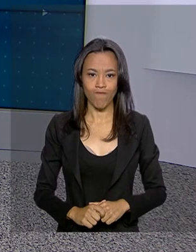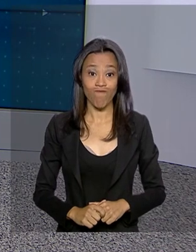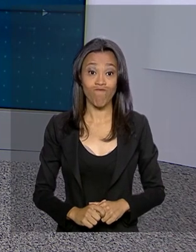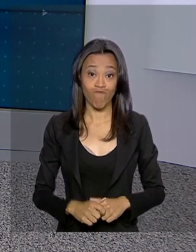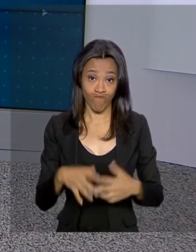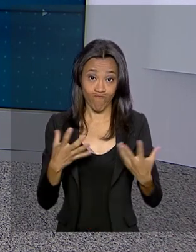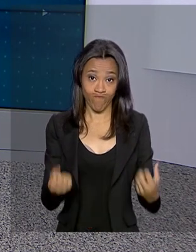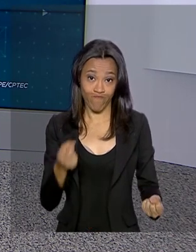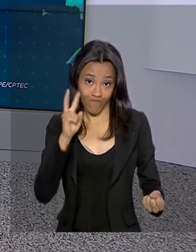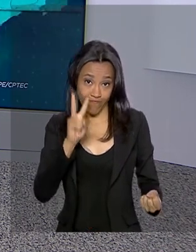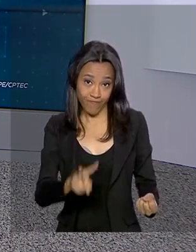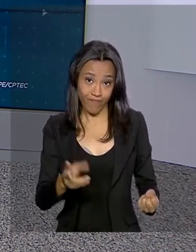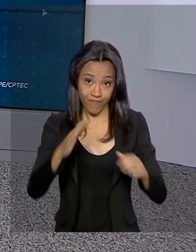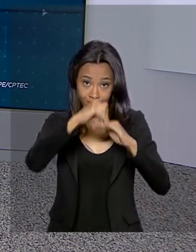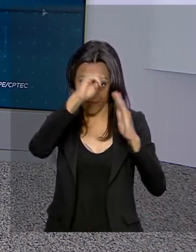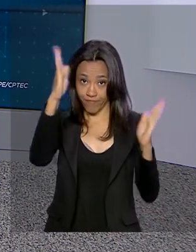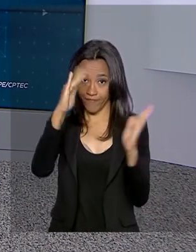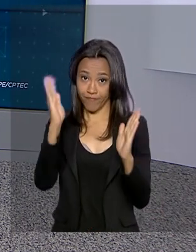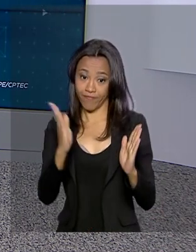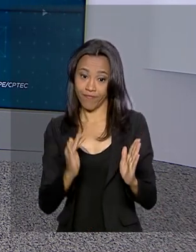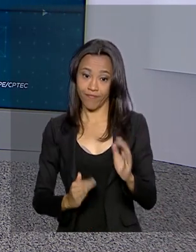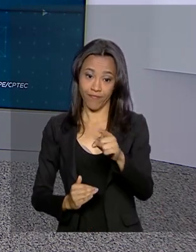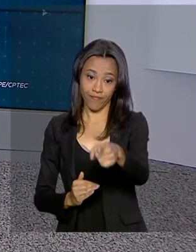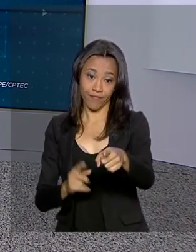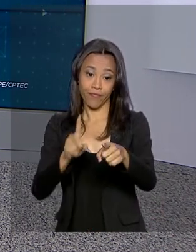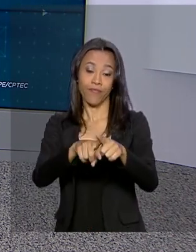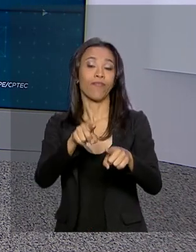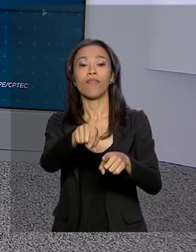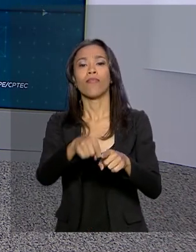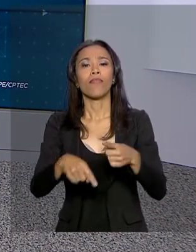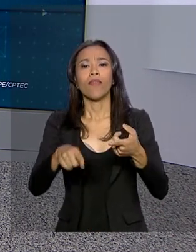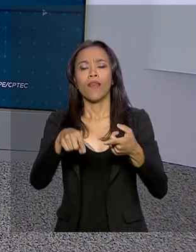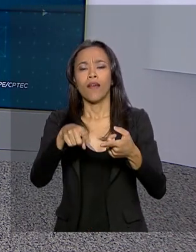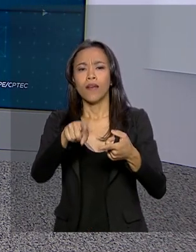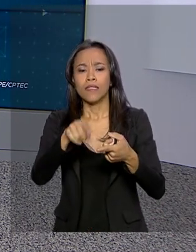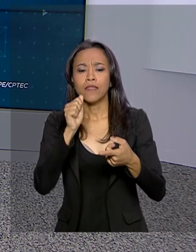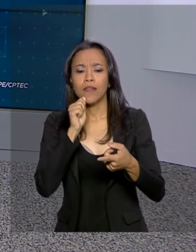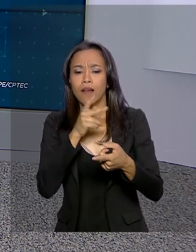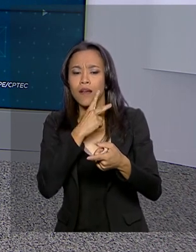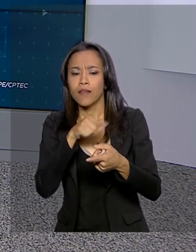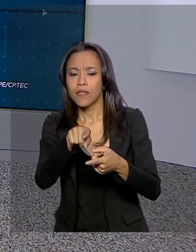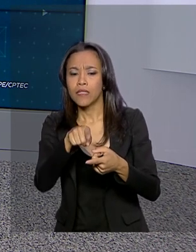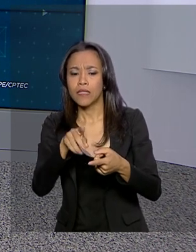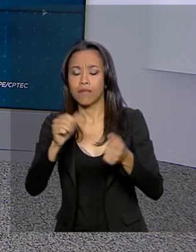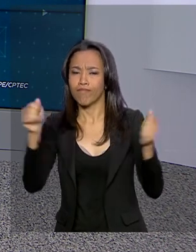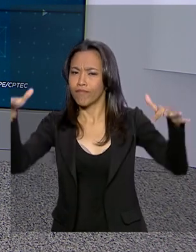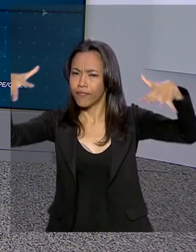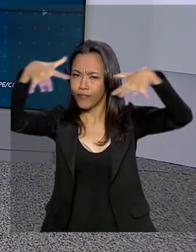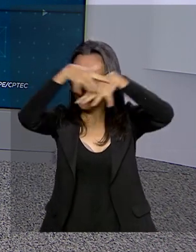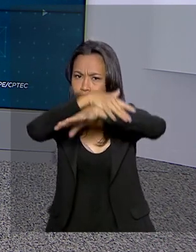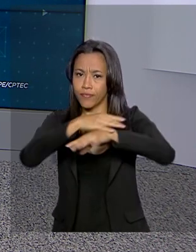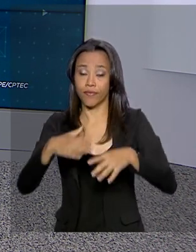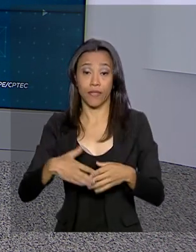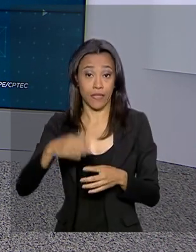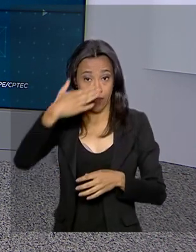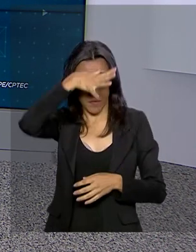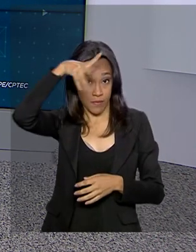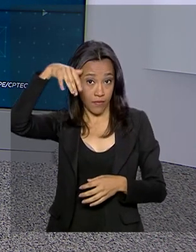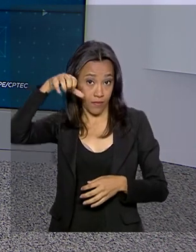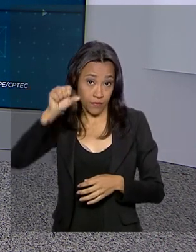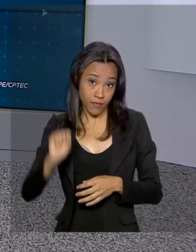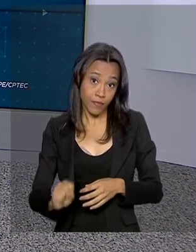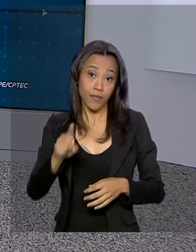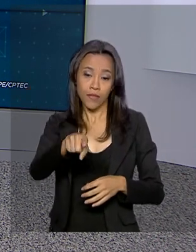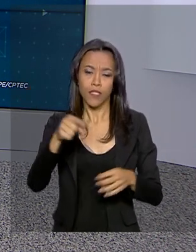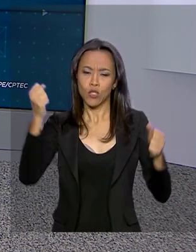Vamos então ao nosso mapa. Em Rio Branco, céu parcialmente nublado. Em Campo Grande, predomínio de sol. Em Natal